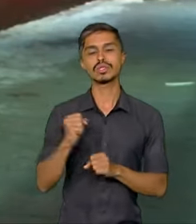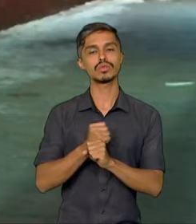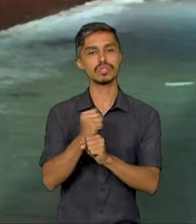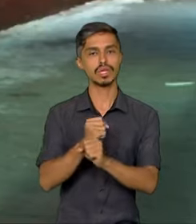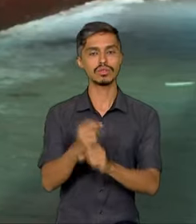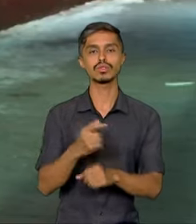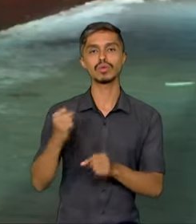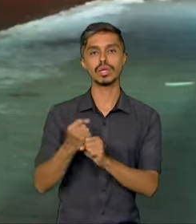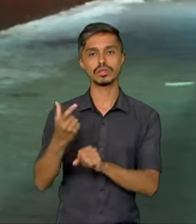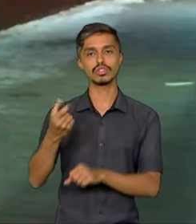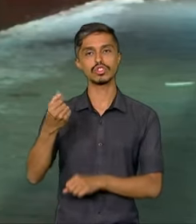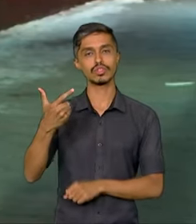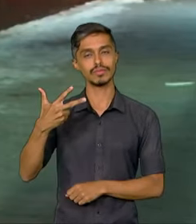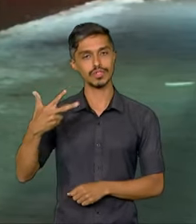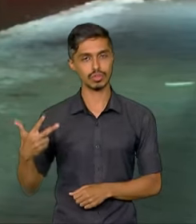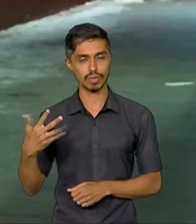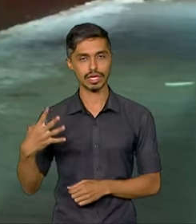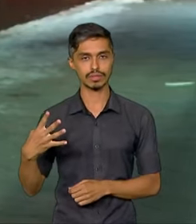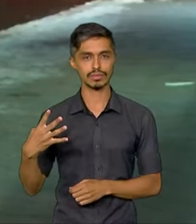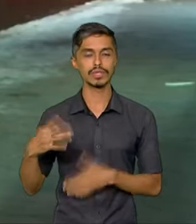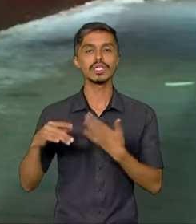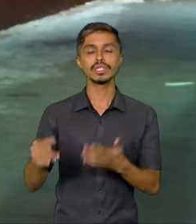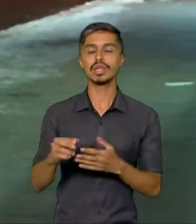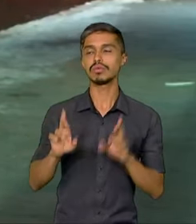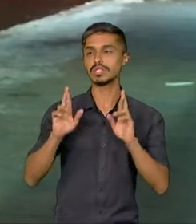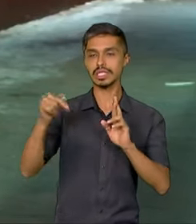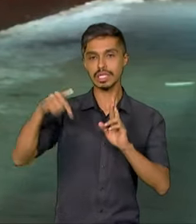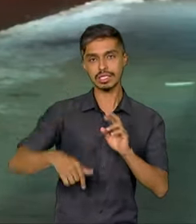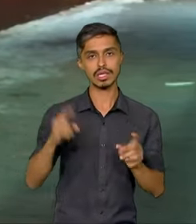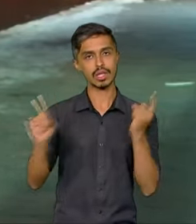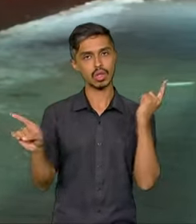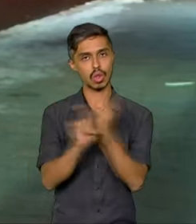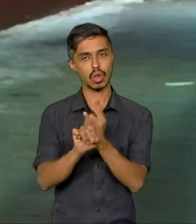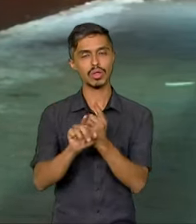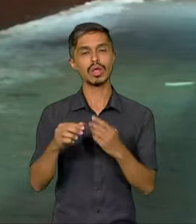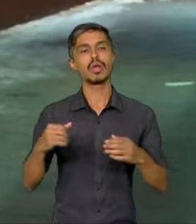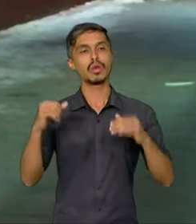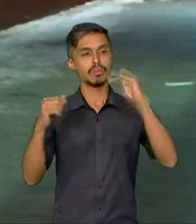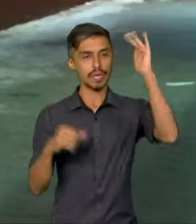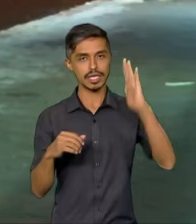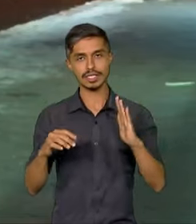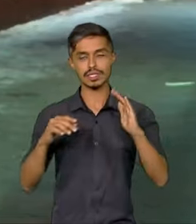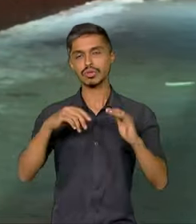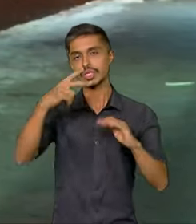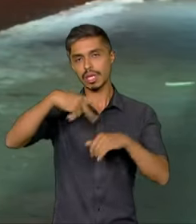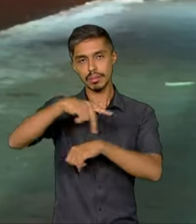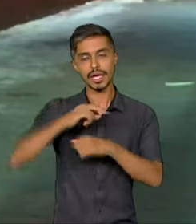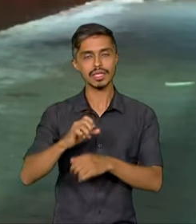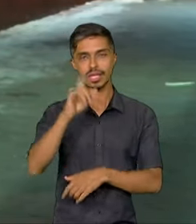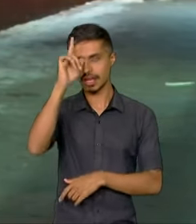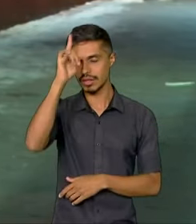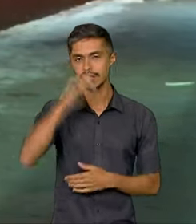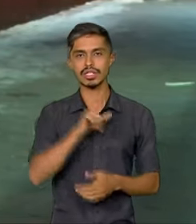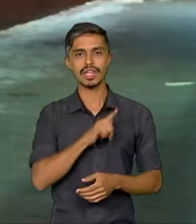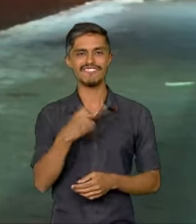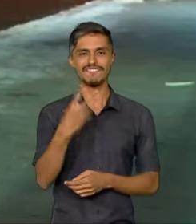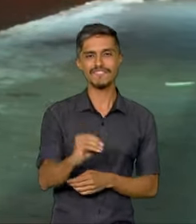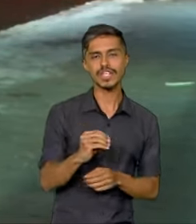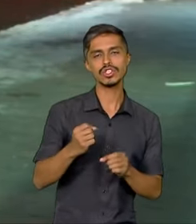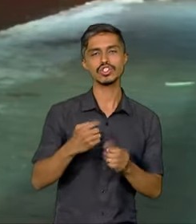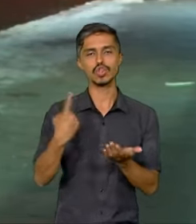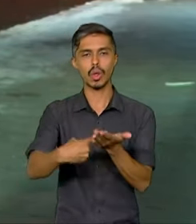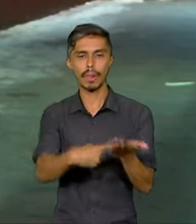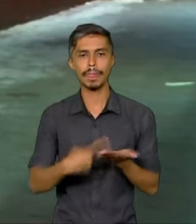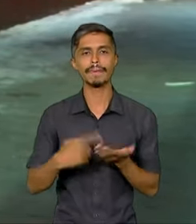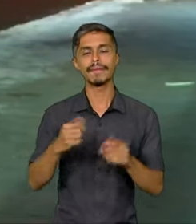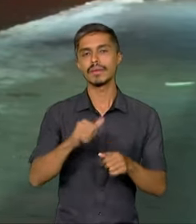2024, A expectativa é que neste encontro, Brasil e Alemanha firmem mais de 20 acordos em áreas como meio ambiente,